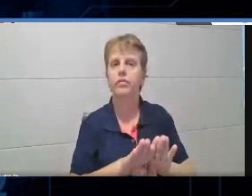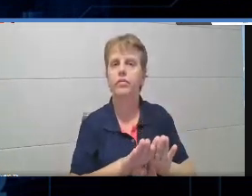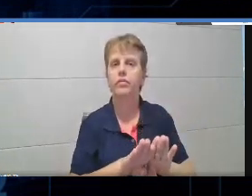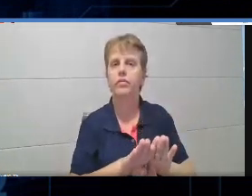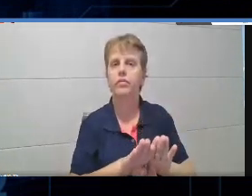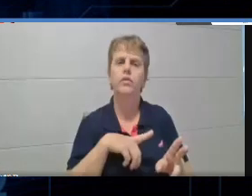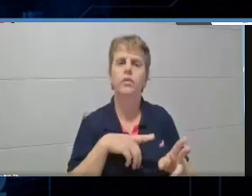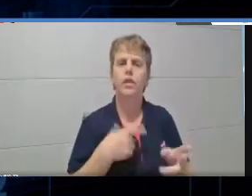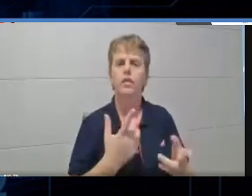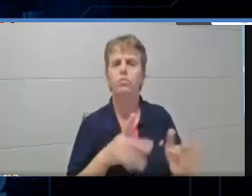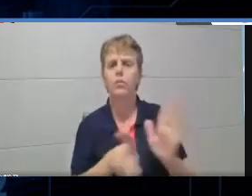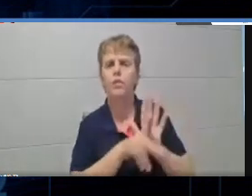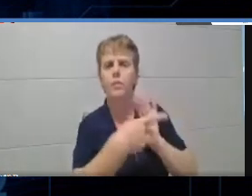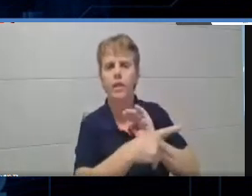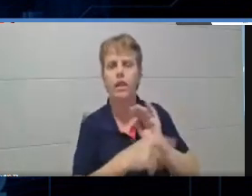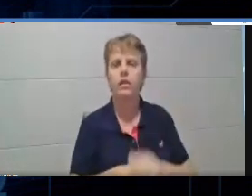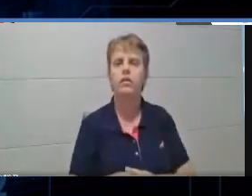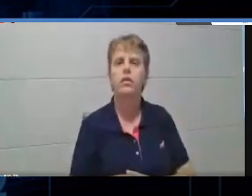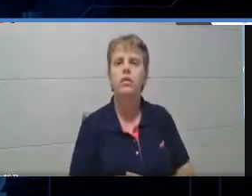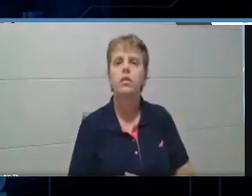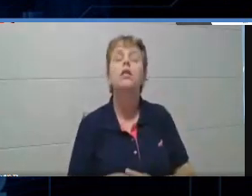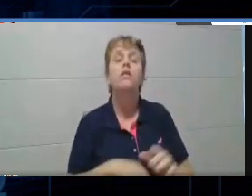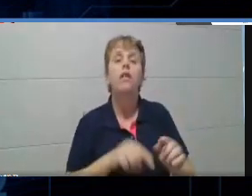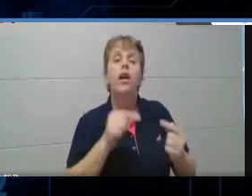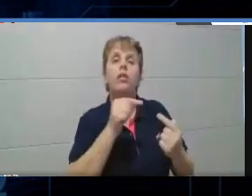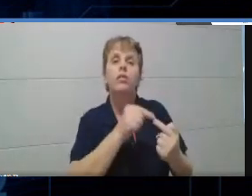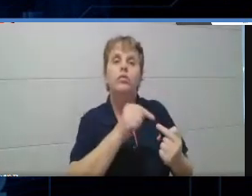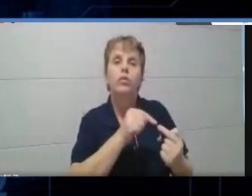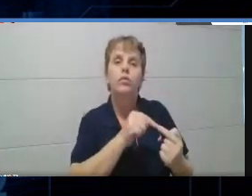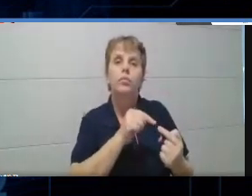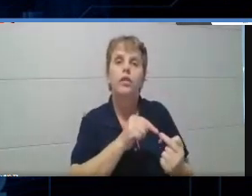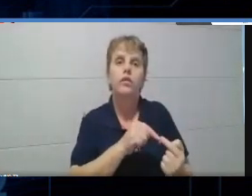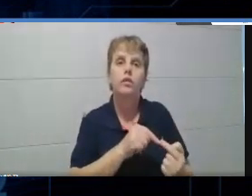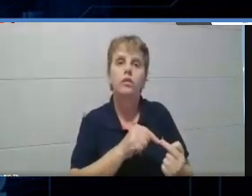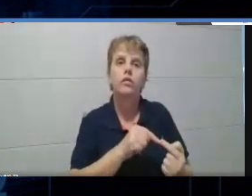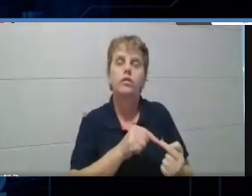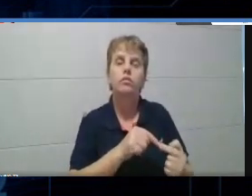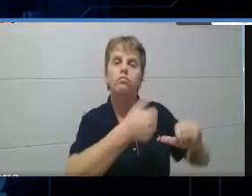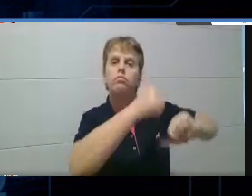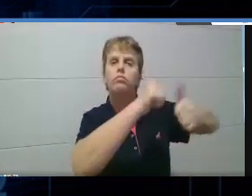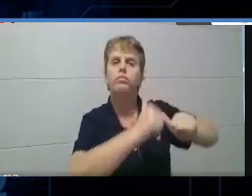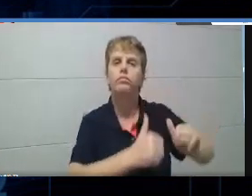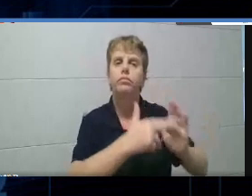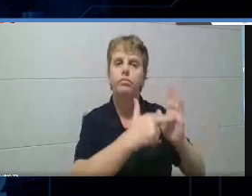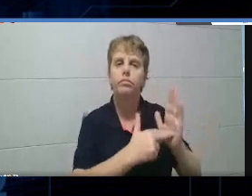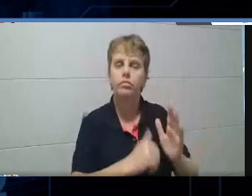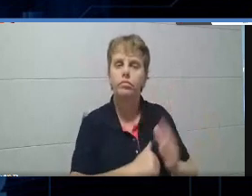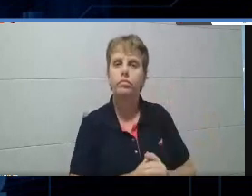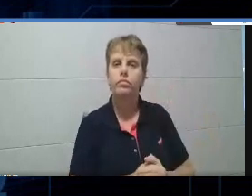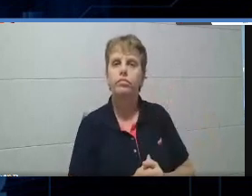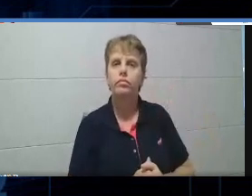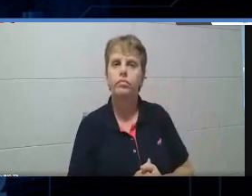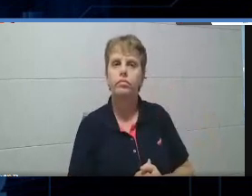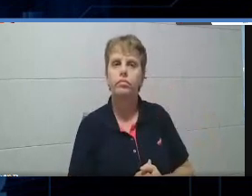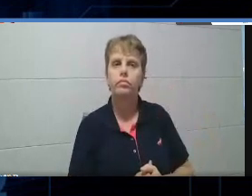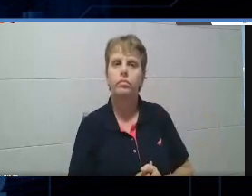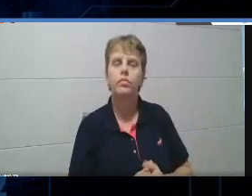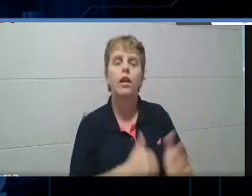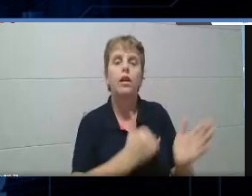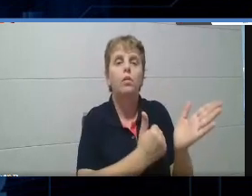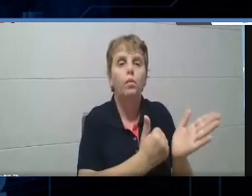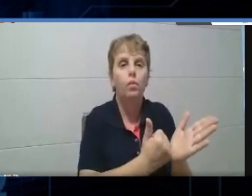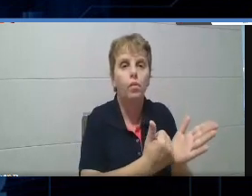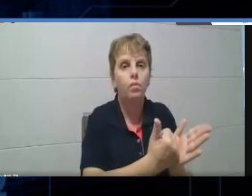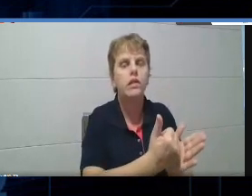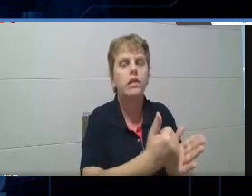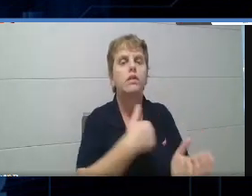por ela mesma, né, ela só vai fazer sentido na medida que serve para um diagnóstico, para ser um ponto de partida, para eu começar